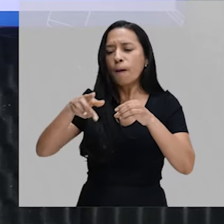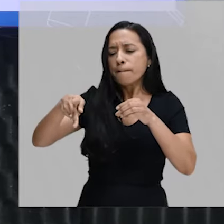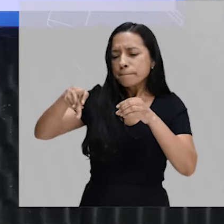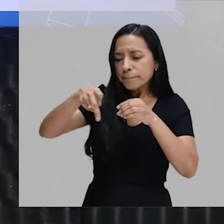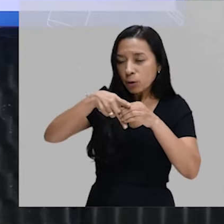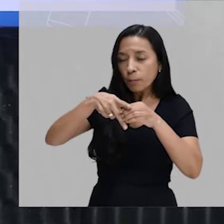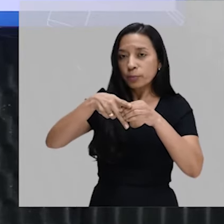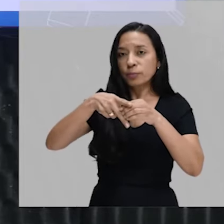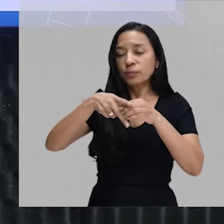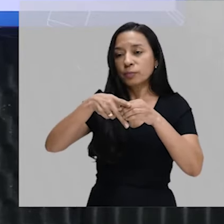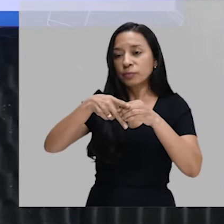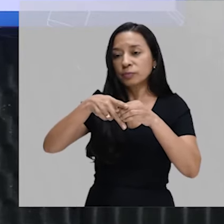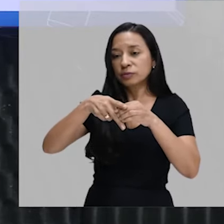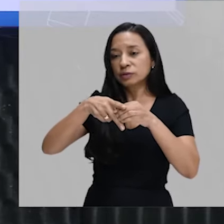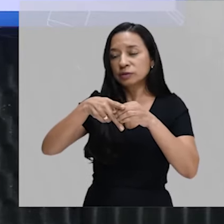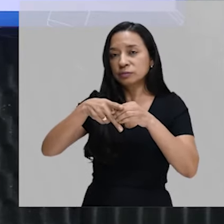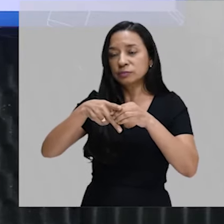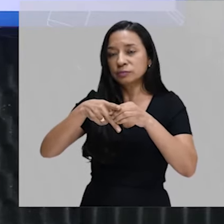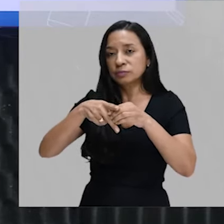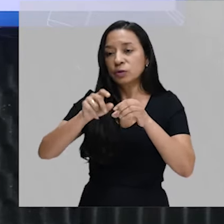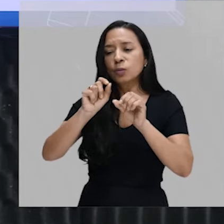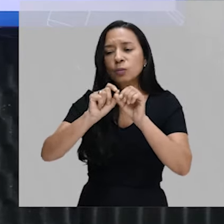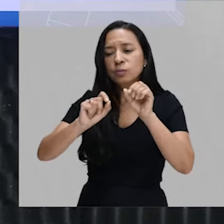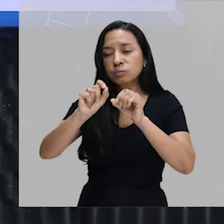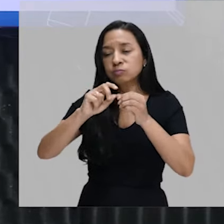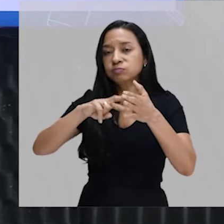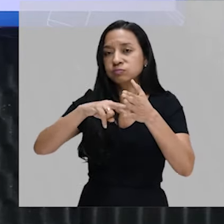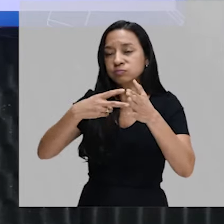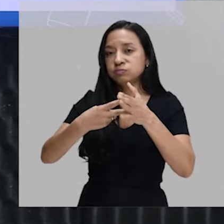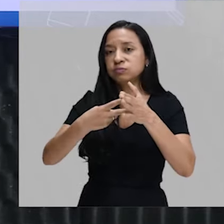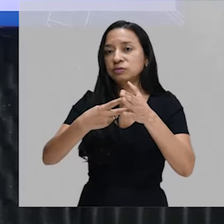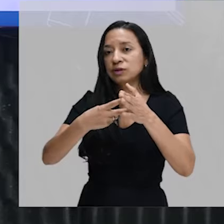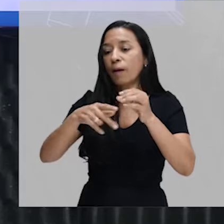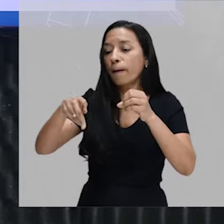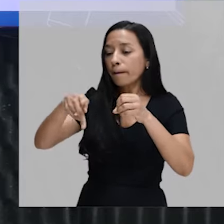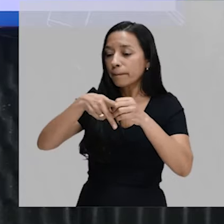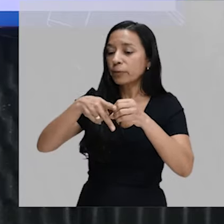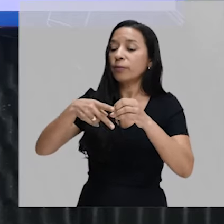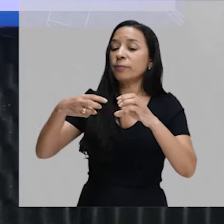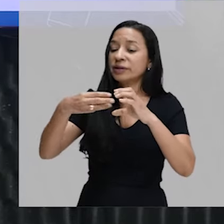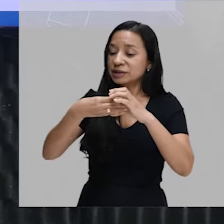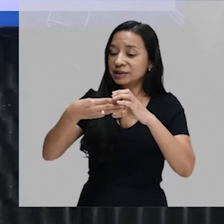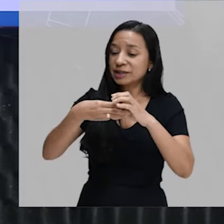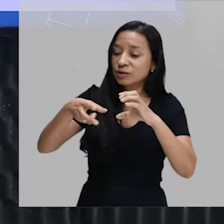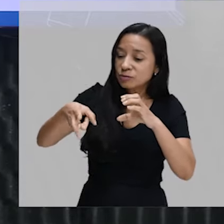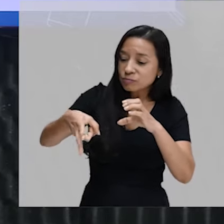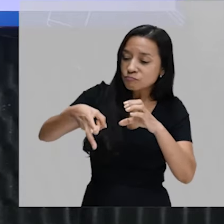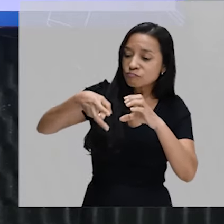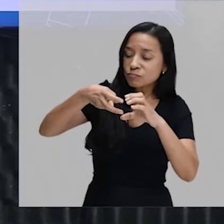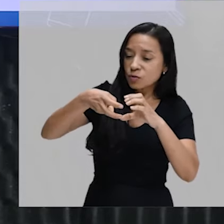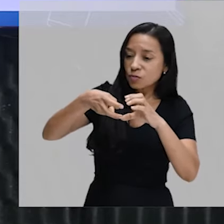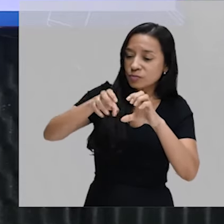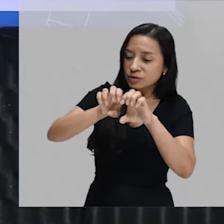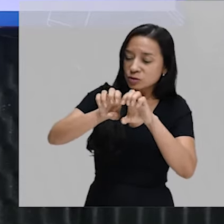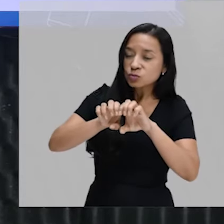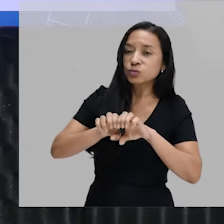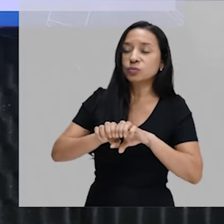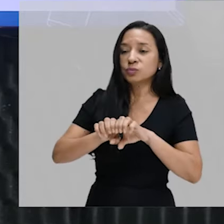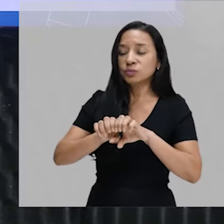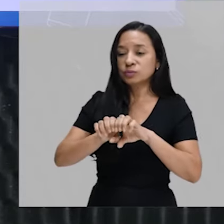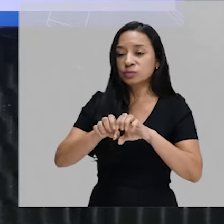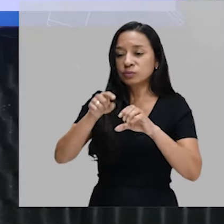E fágica vem de fagia. Ou seja, a própria célula come as estruturas dela mesma.